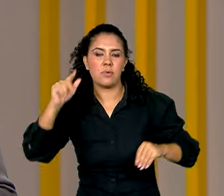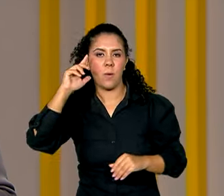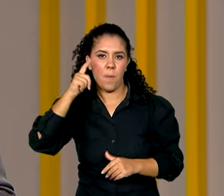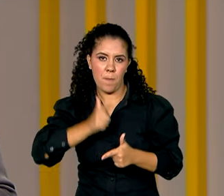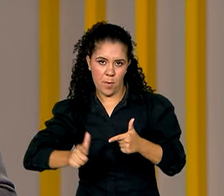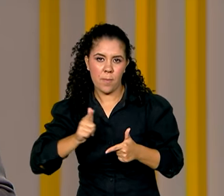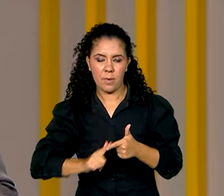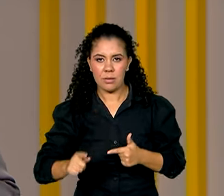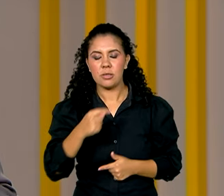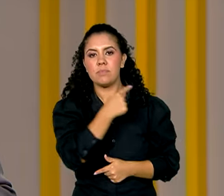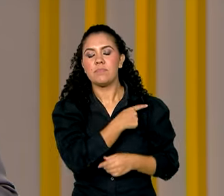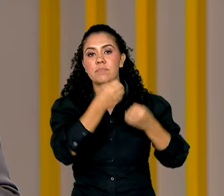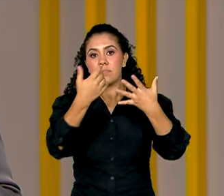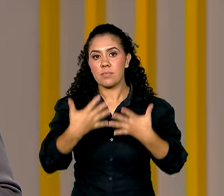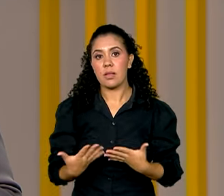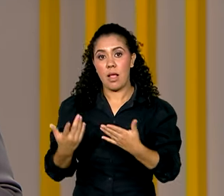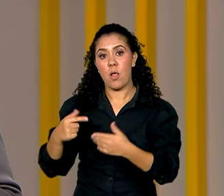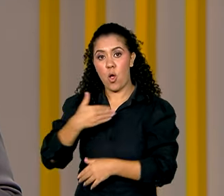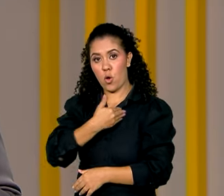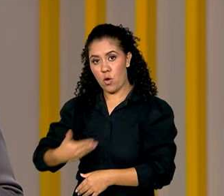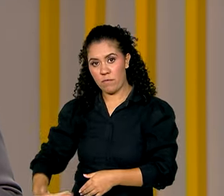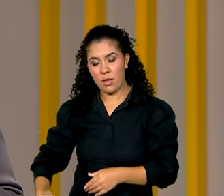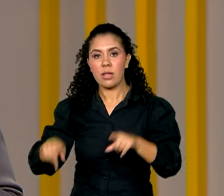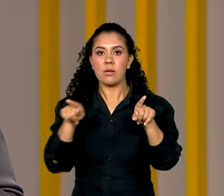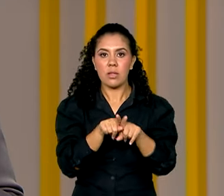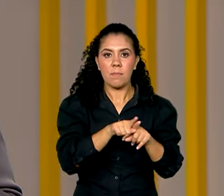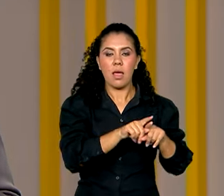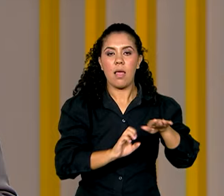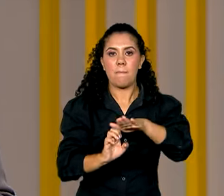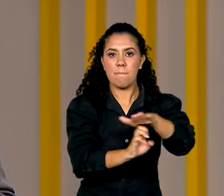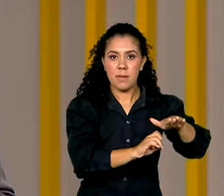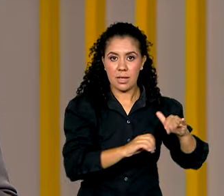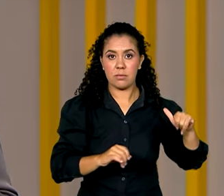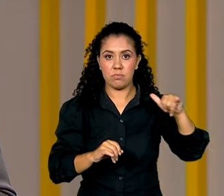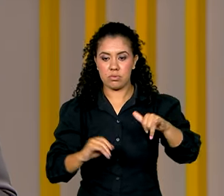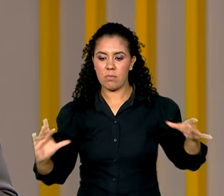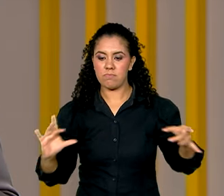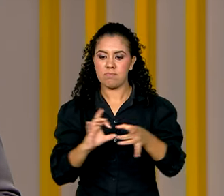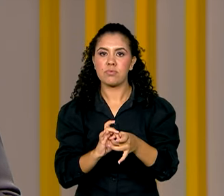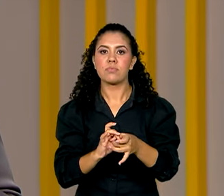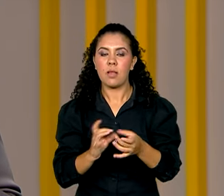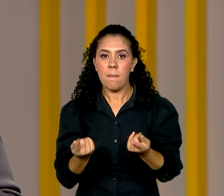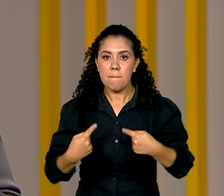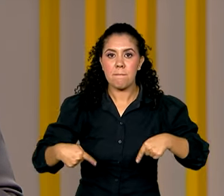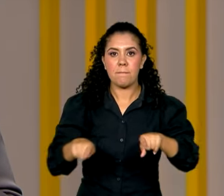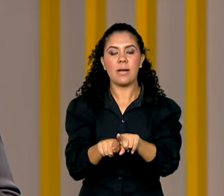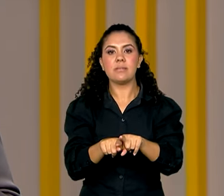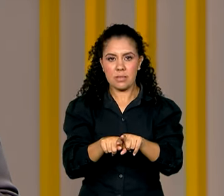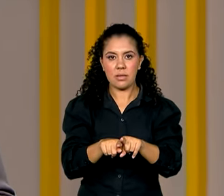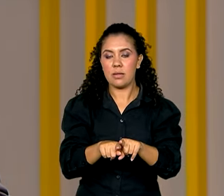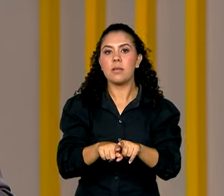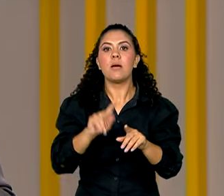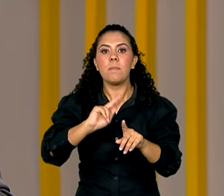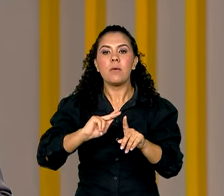Uma parceria entre o governo e as companhias aéreas aumentou a quantidade de voos disponíveis neste verão no país. É o